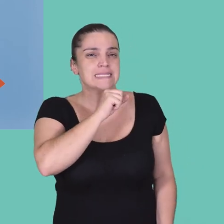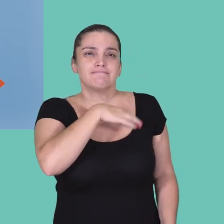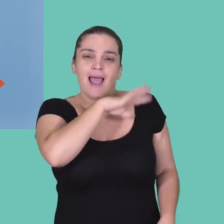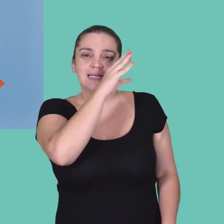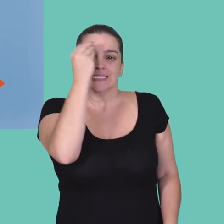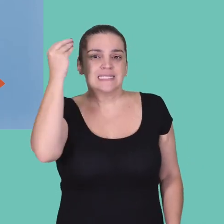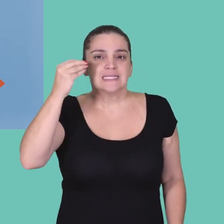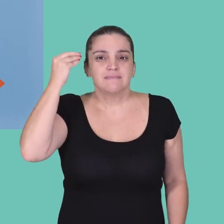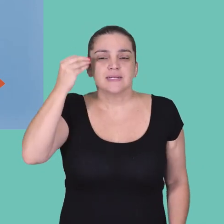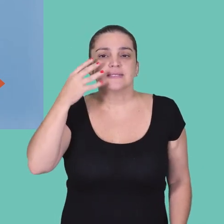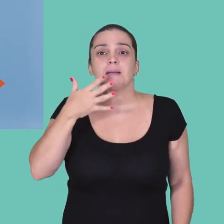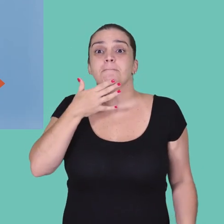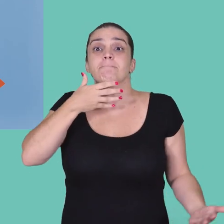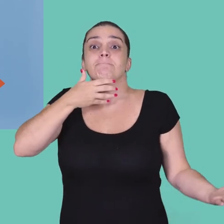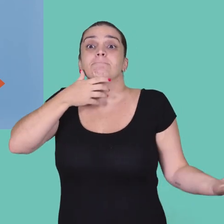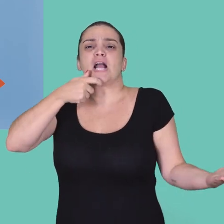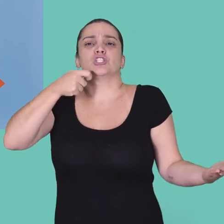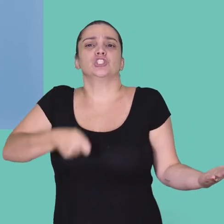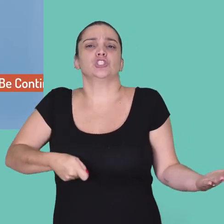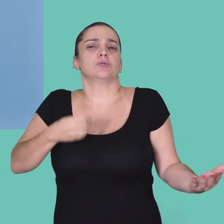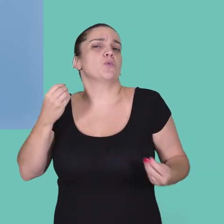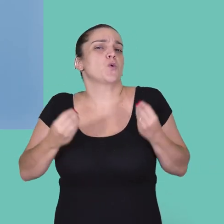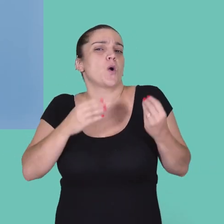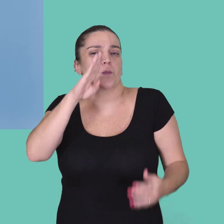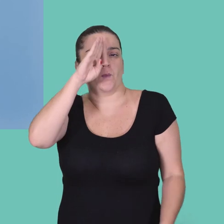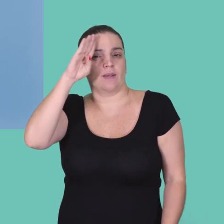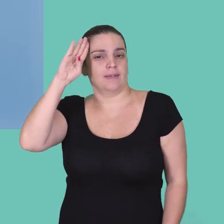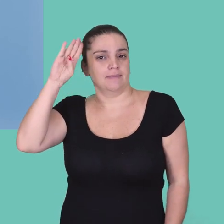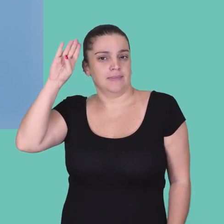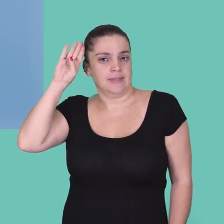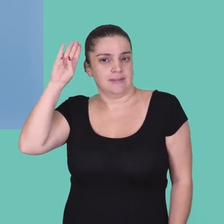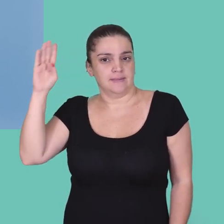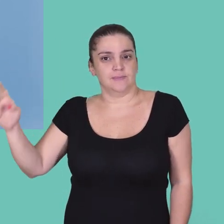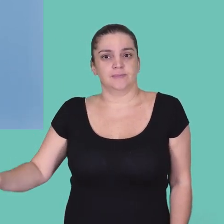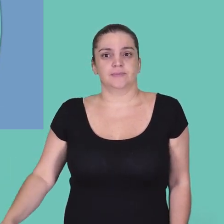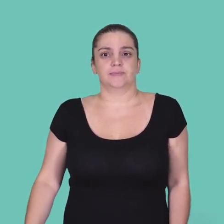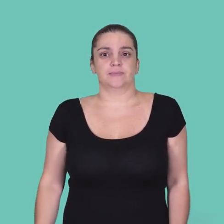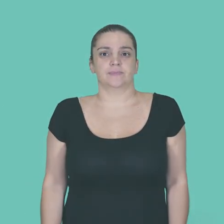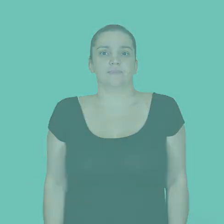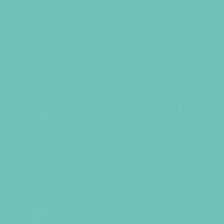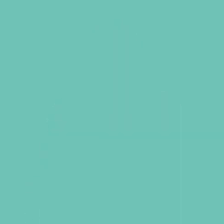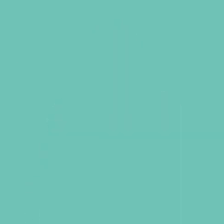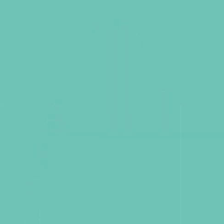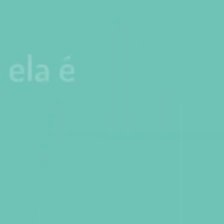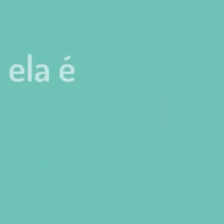da geração da Márcia, enxergam a questão do machismo dentro da academia.